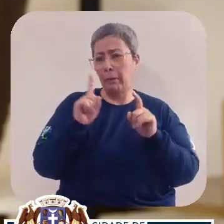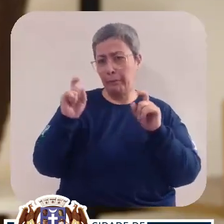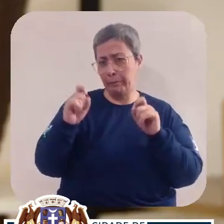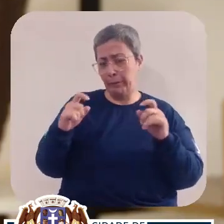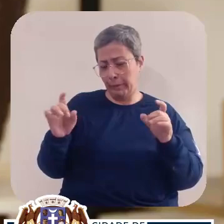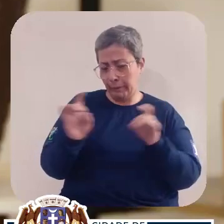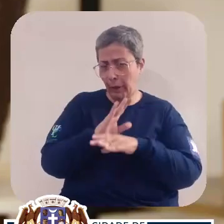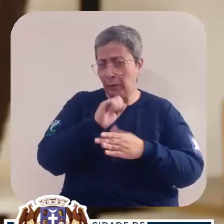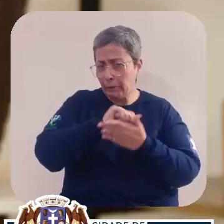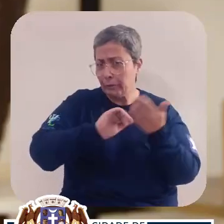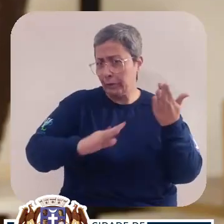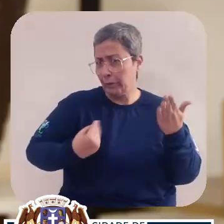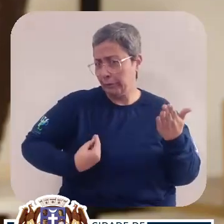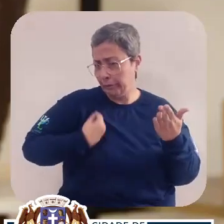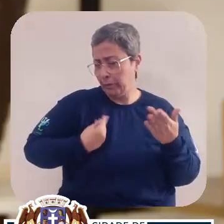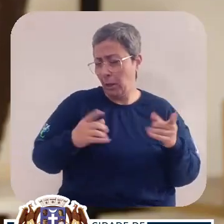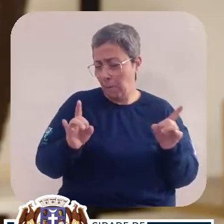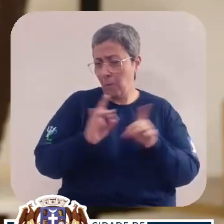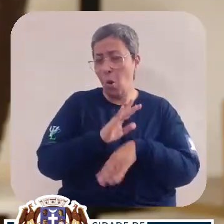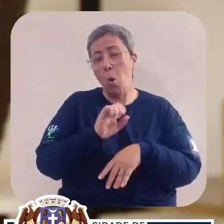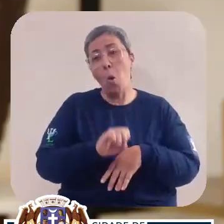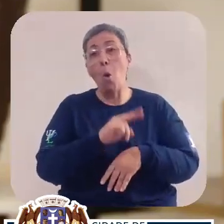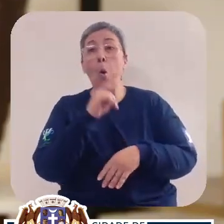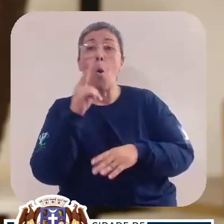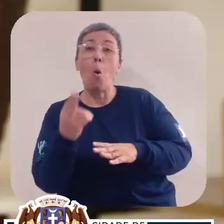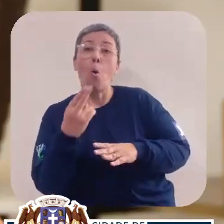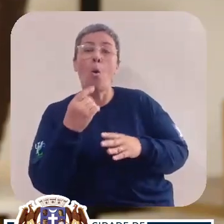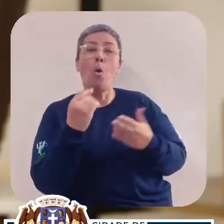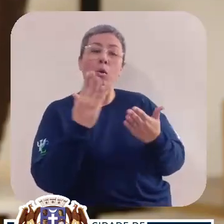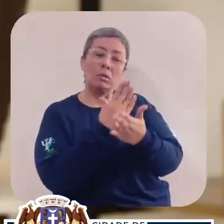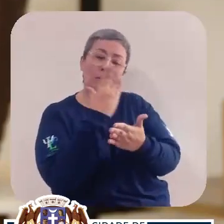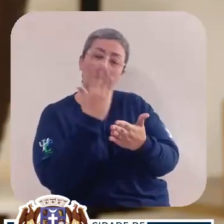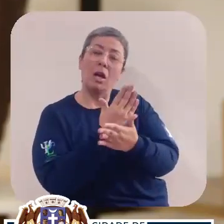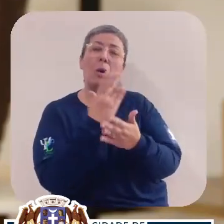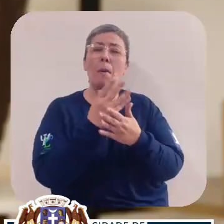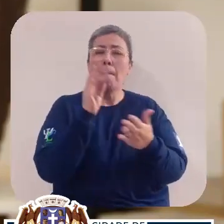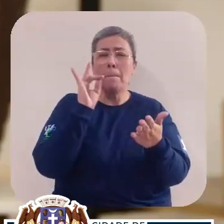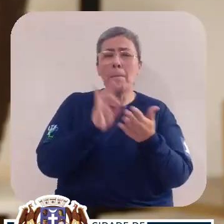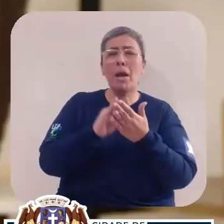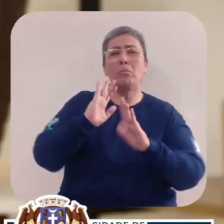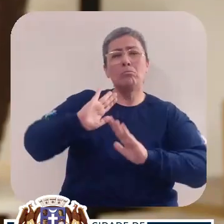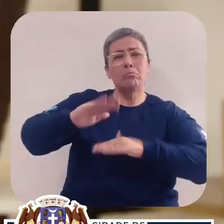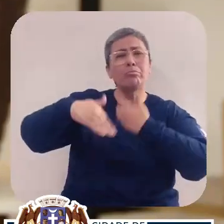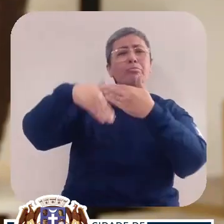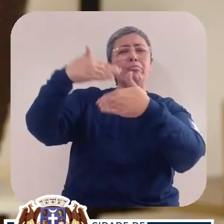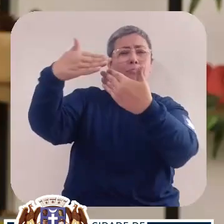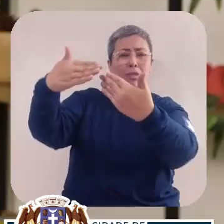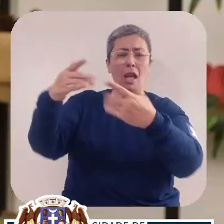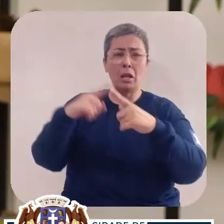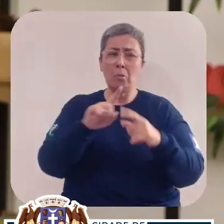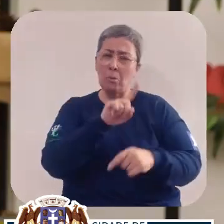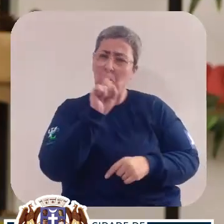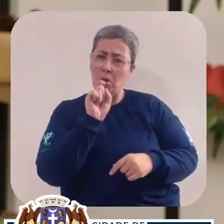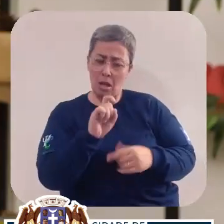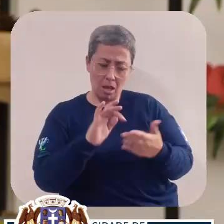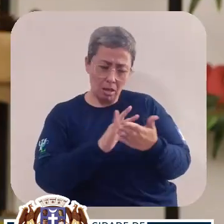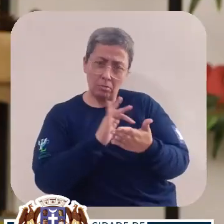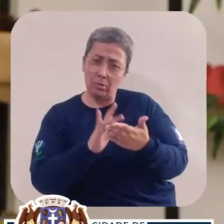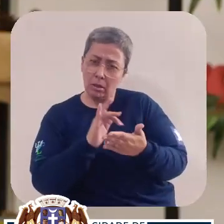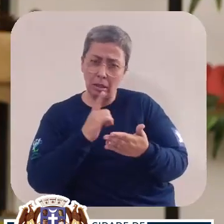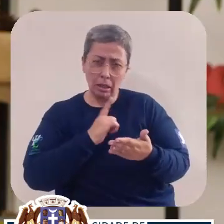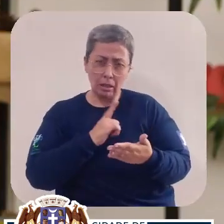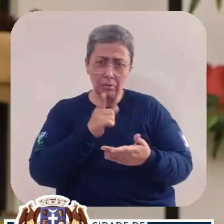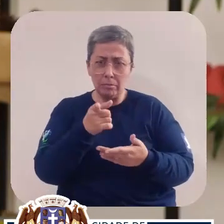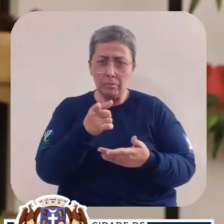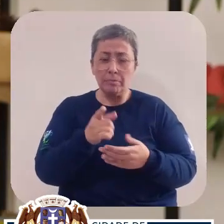uma determinada vivência do que para documentar de fato o que aconteceu no processo. Você está com o celular aí na